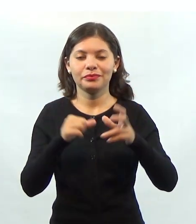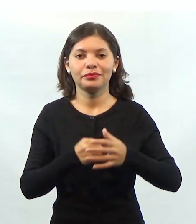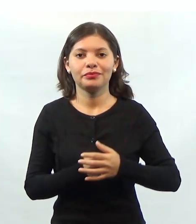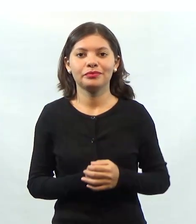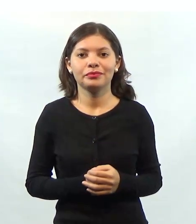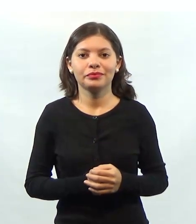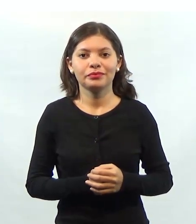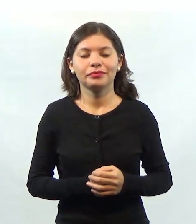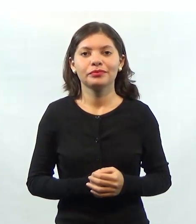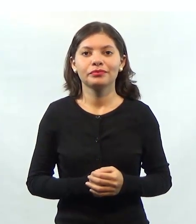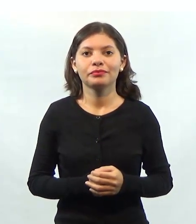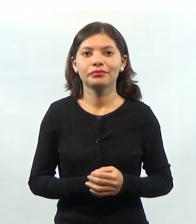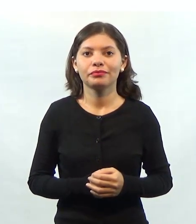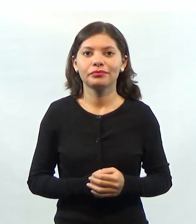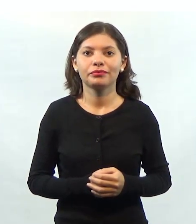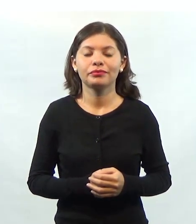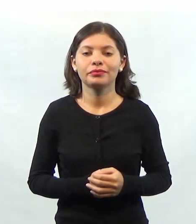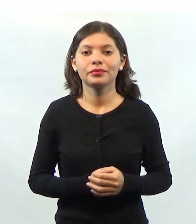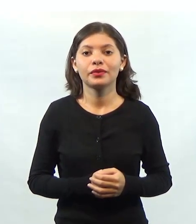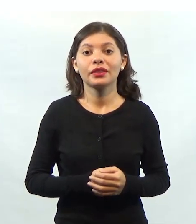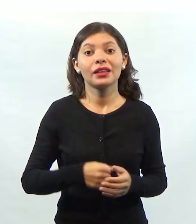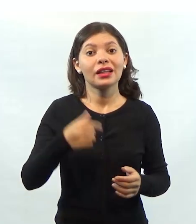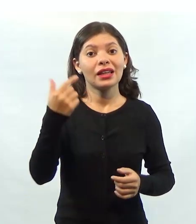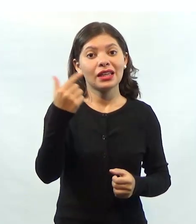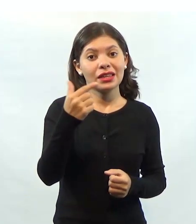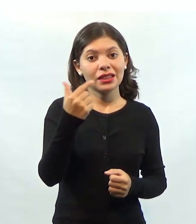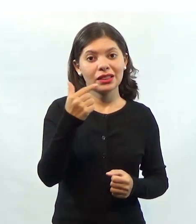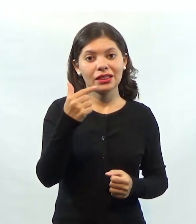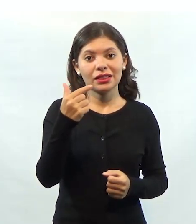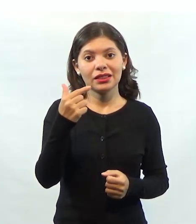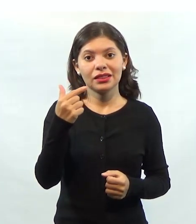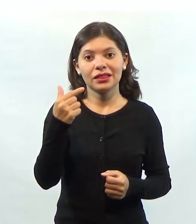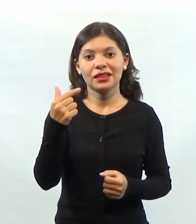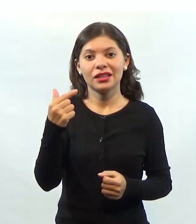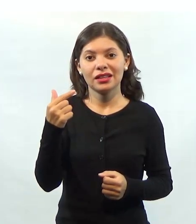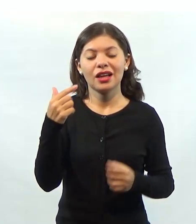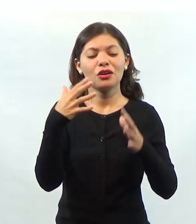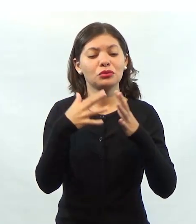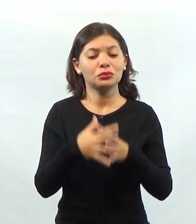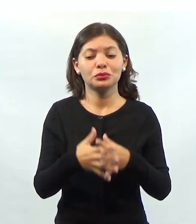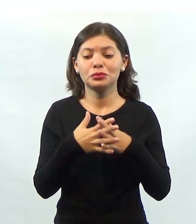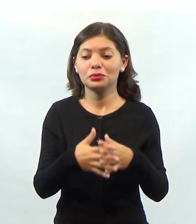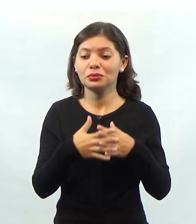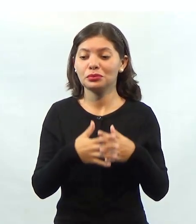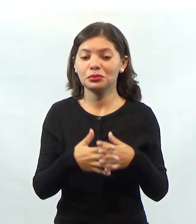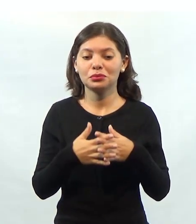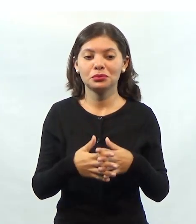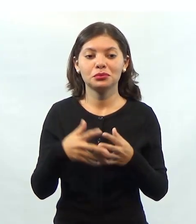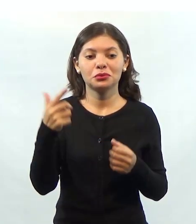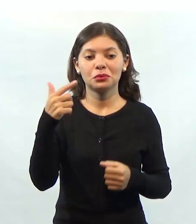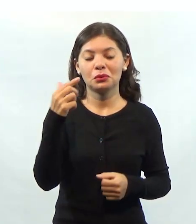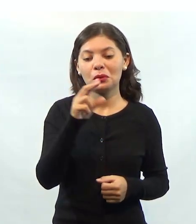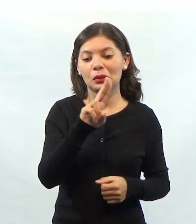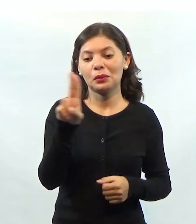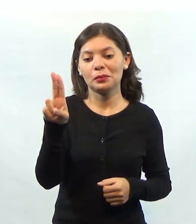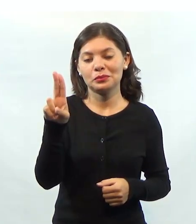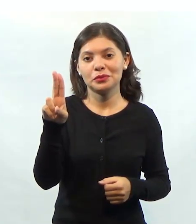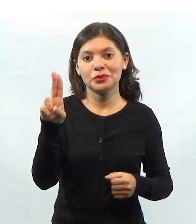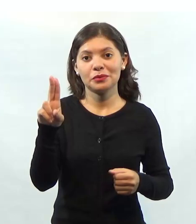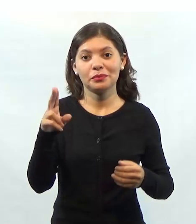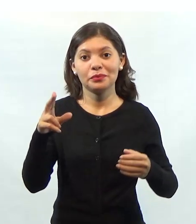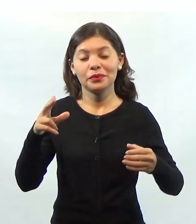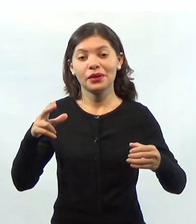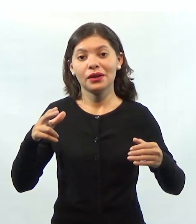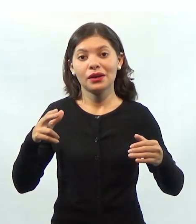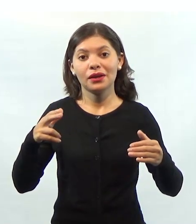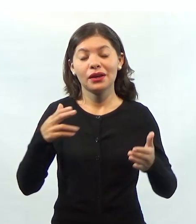Eficiência e eficácia. Esses dois termos são termos que causam muita confusão. E agora nós vamos esclarecer